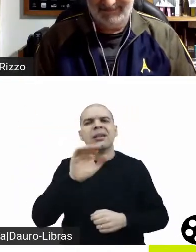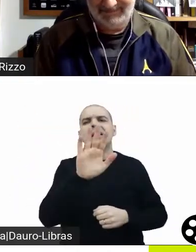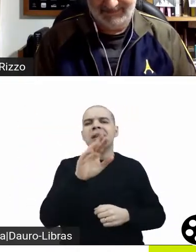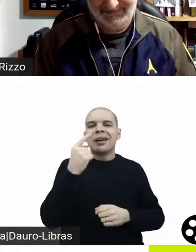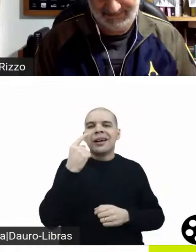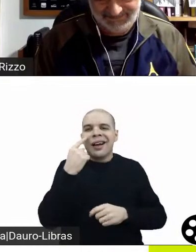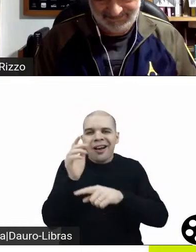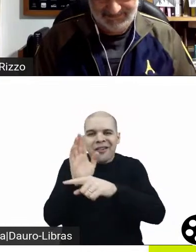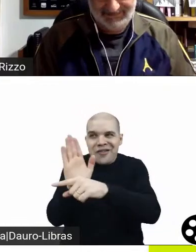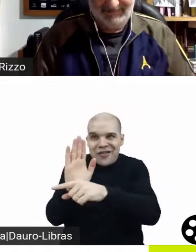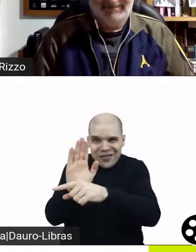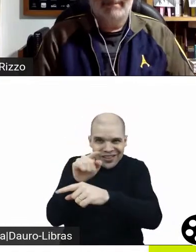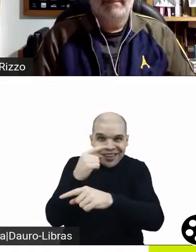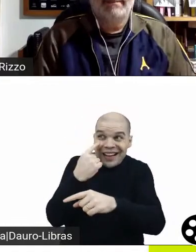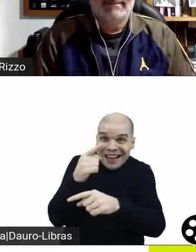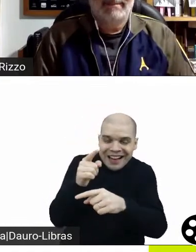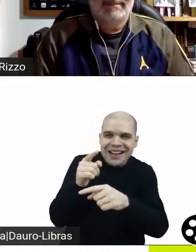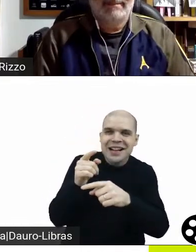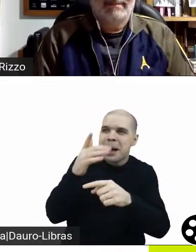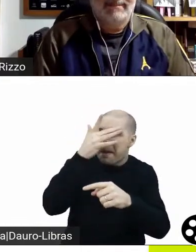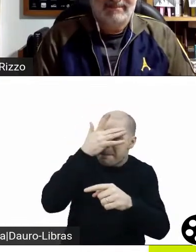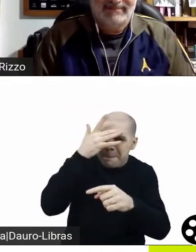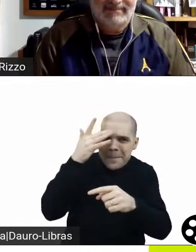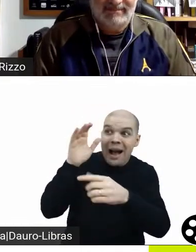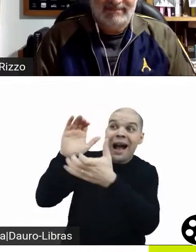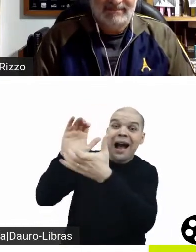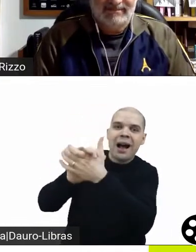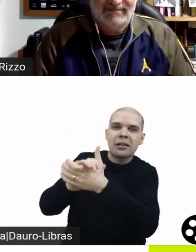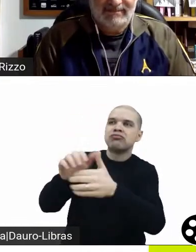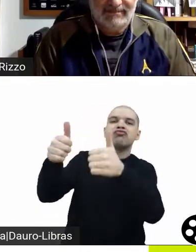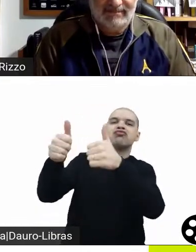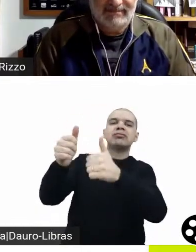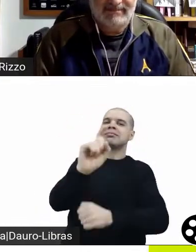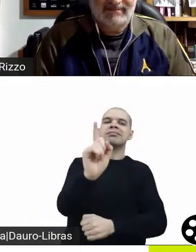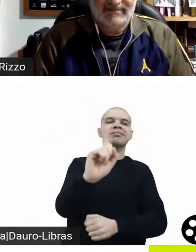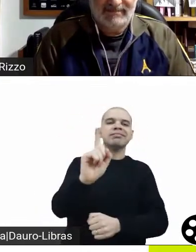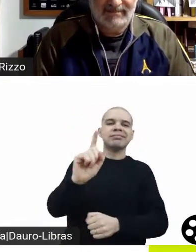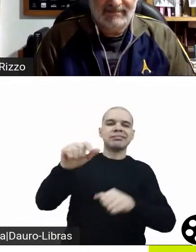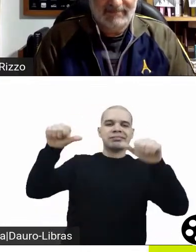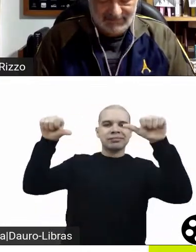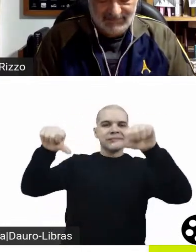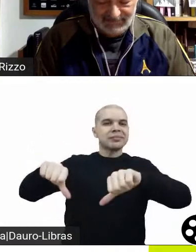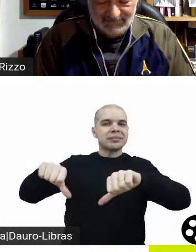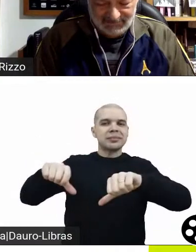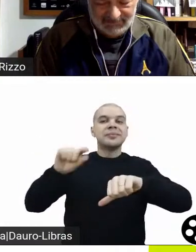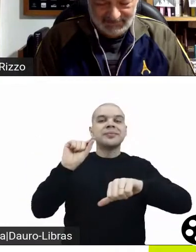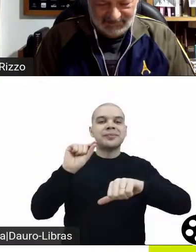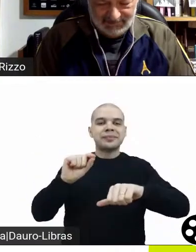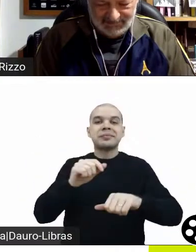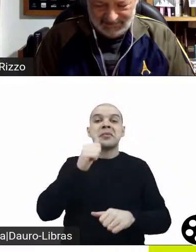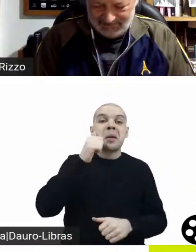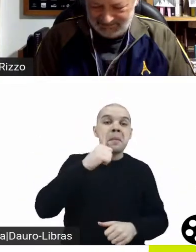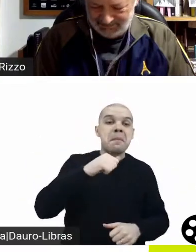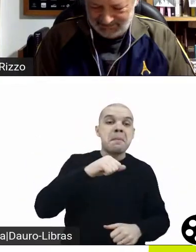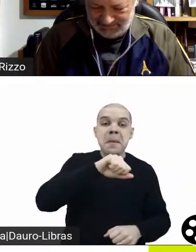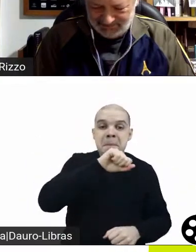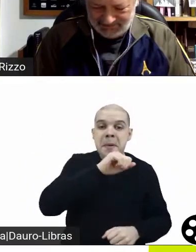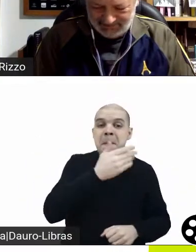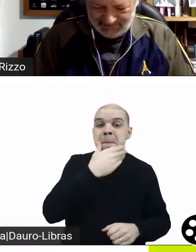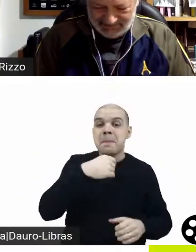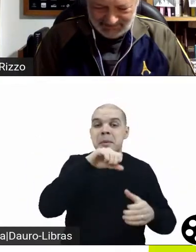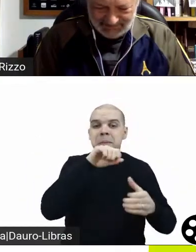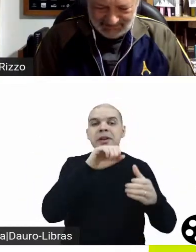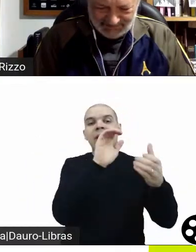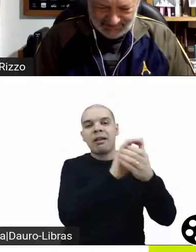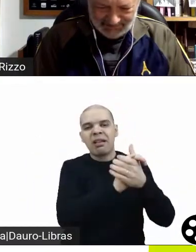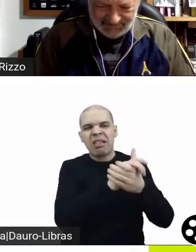dos pais dela, é o da amiga dela e o da Diana com o Charles, que era vendido como grande casamento de princesa e acabou da